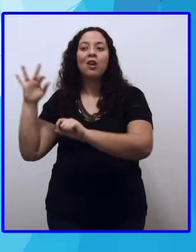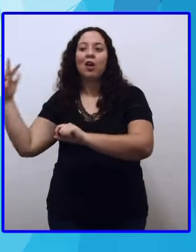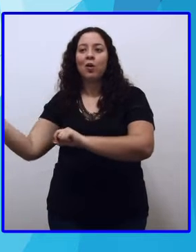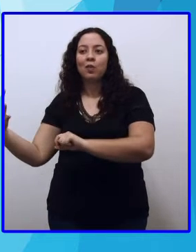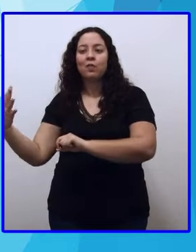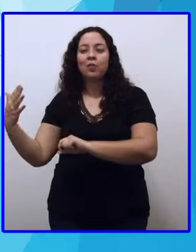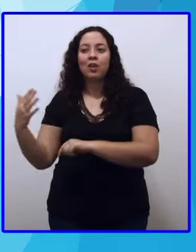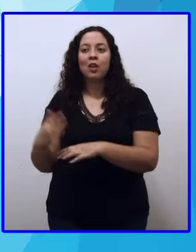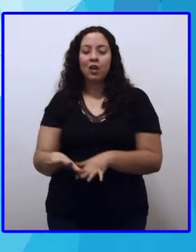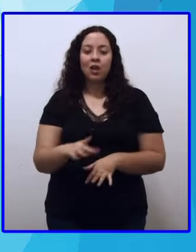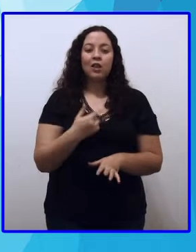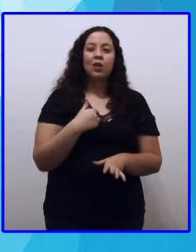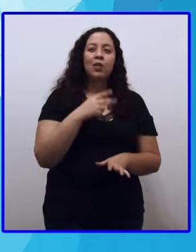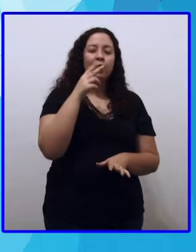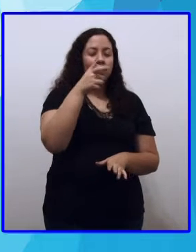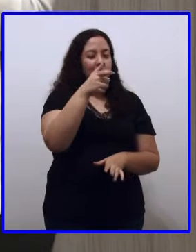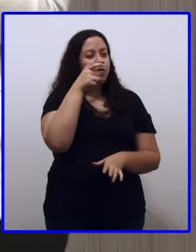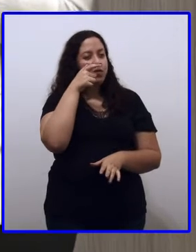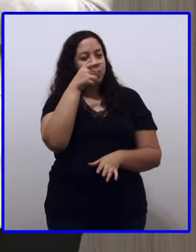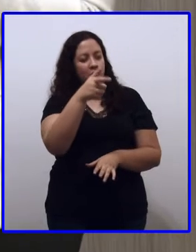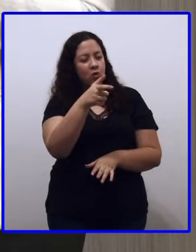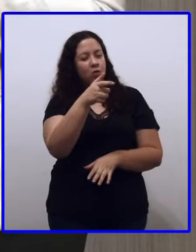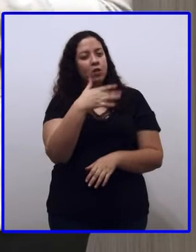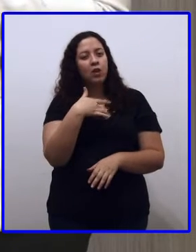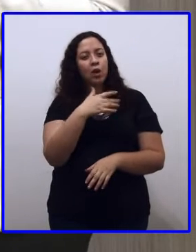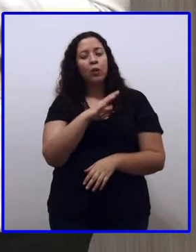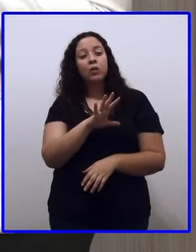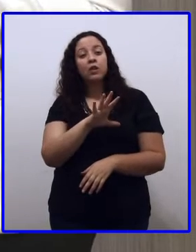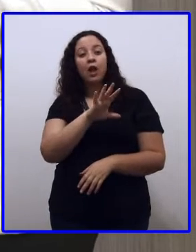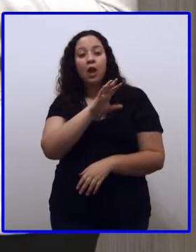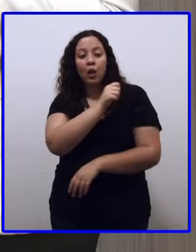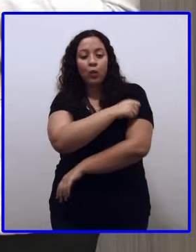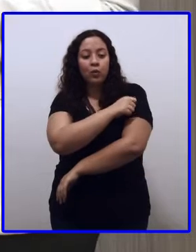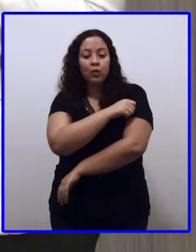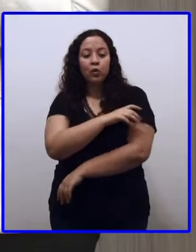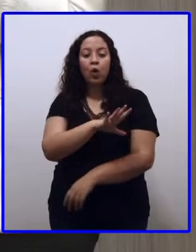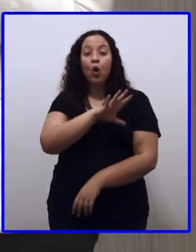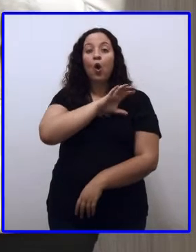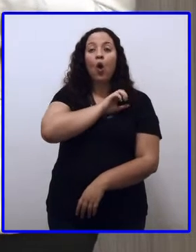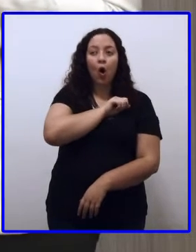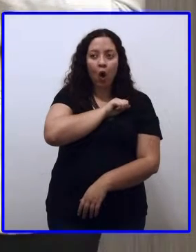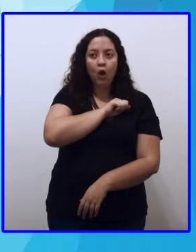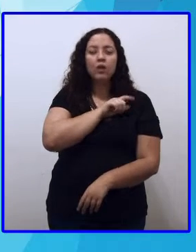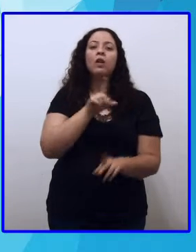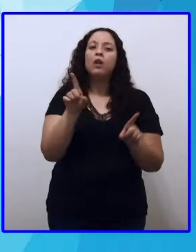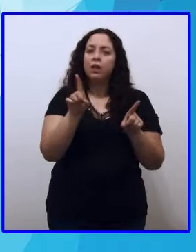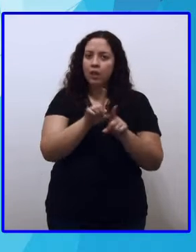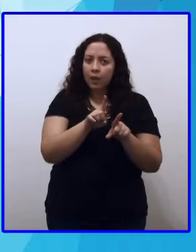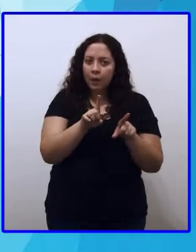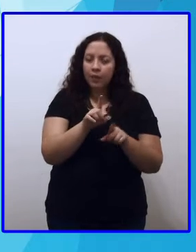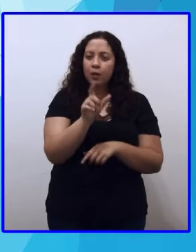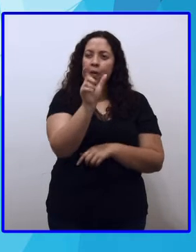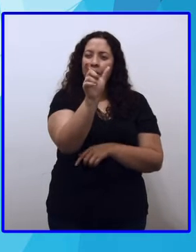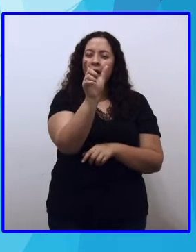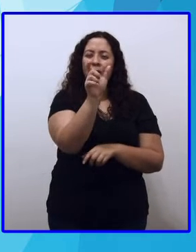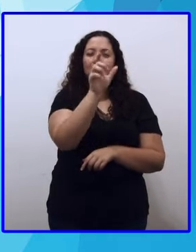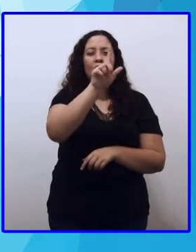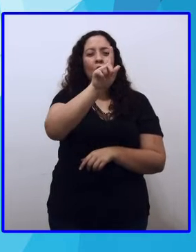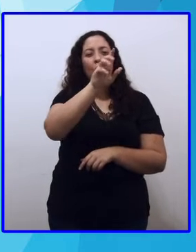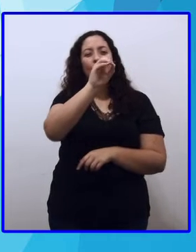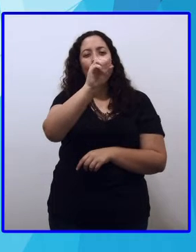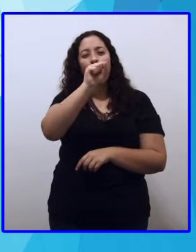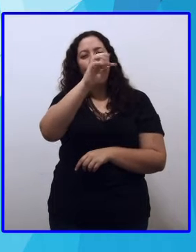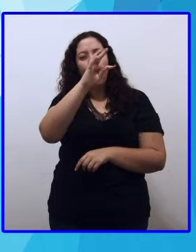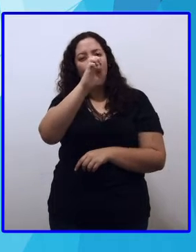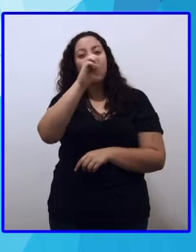E gostam é o verbo auxiliar. vendo que Pro Natália, que nós colocamos aí na tela, o gostam, ele está ali para auxiliar